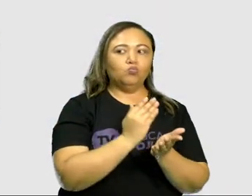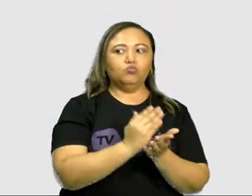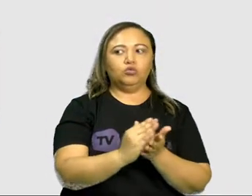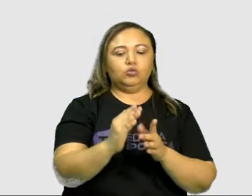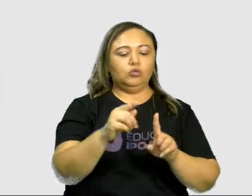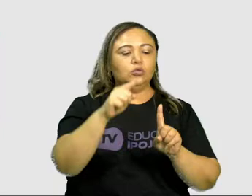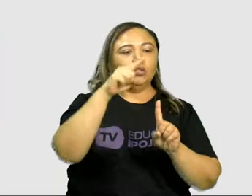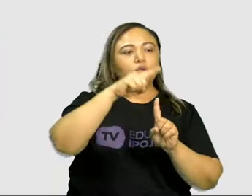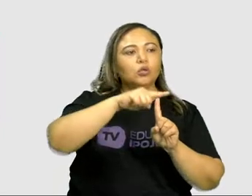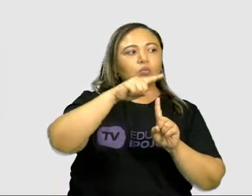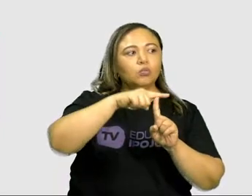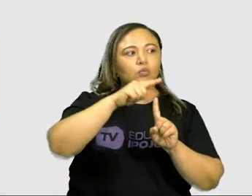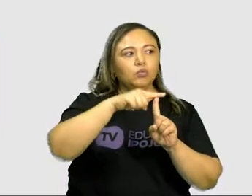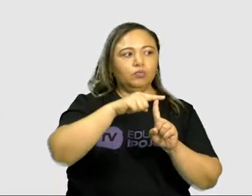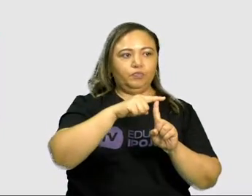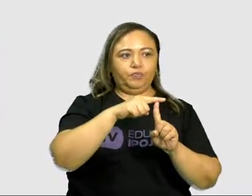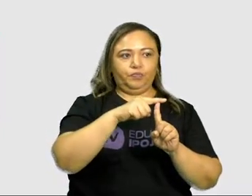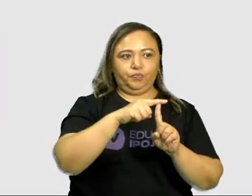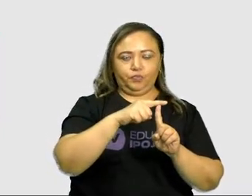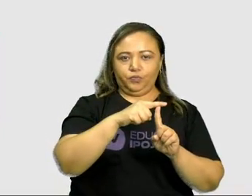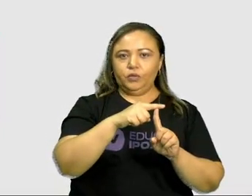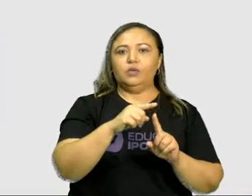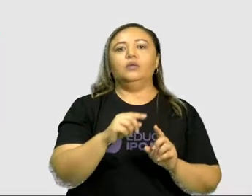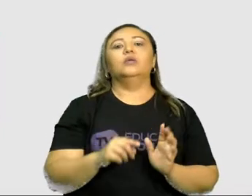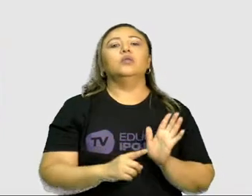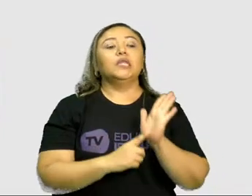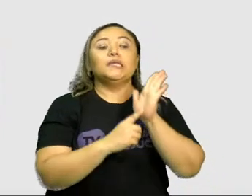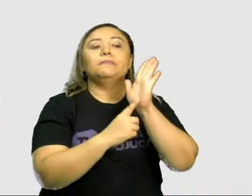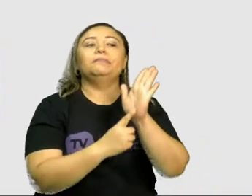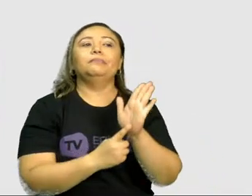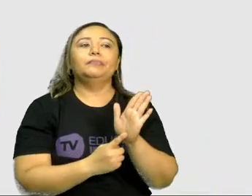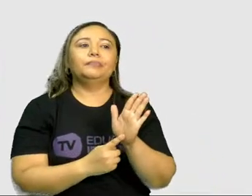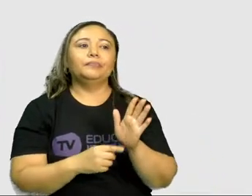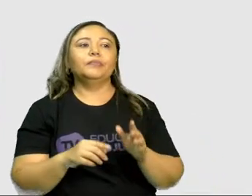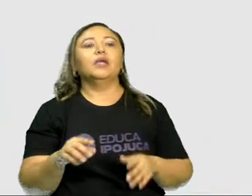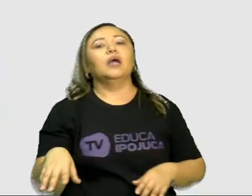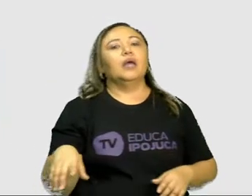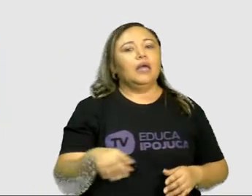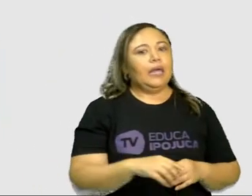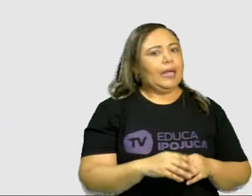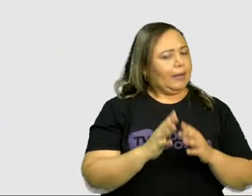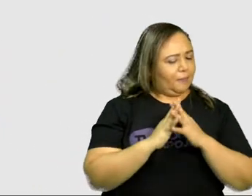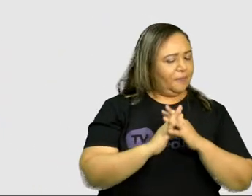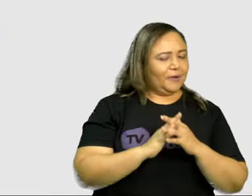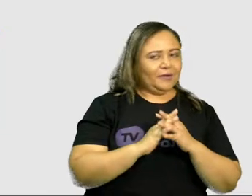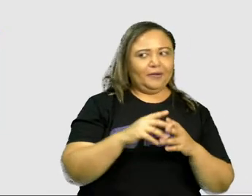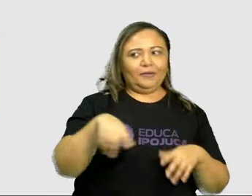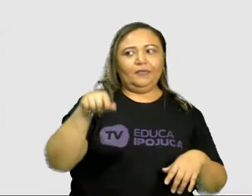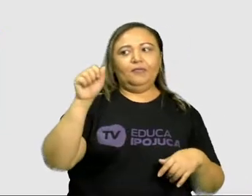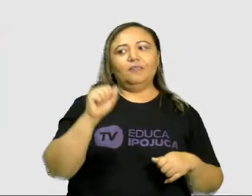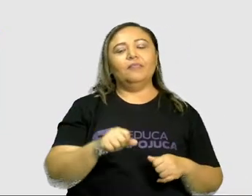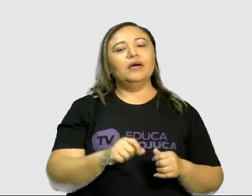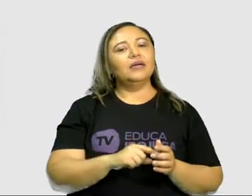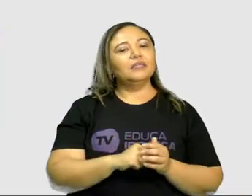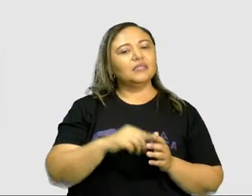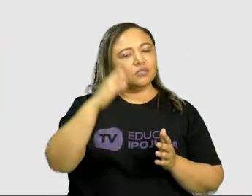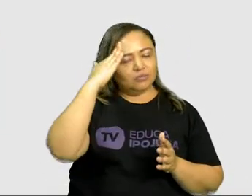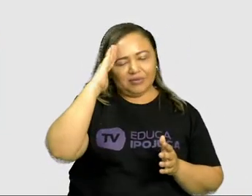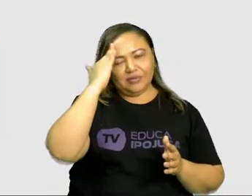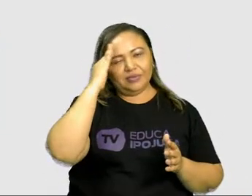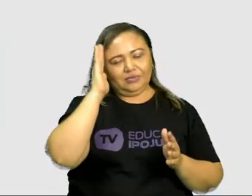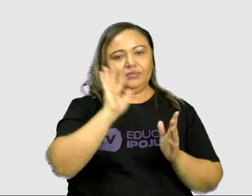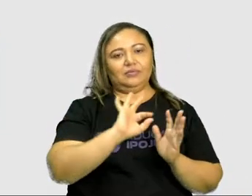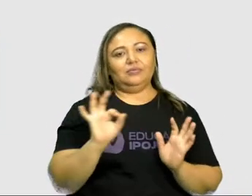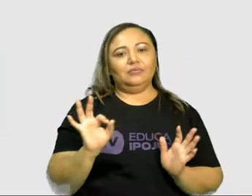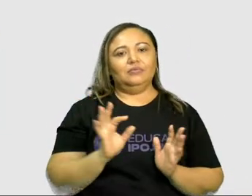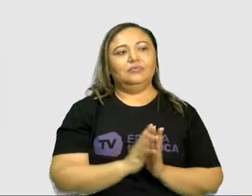Olha, os nomes eles parecem um pouquinho complicados, mas não se preocupe que no dia a dia a gente não usa essas definições. É só para a gente entender o